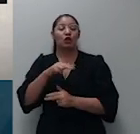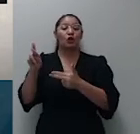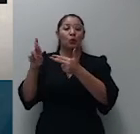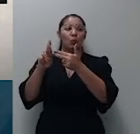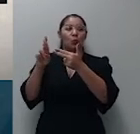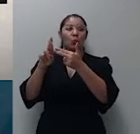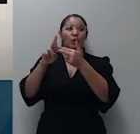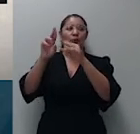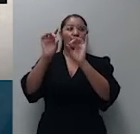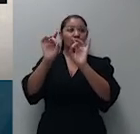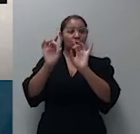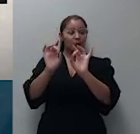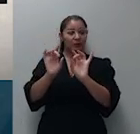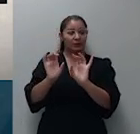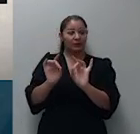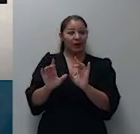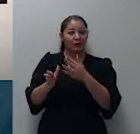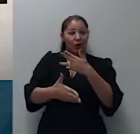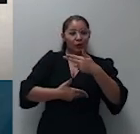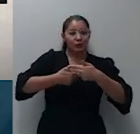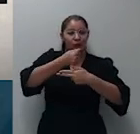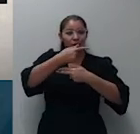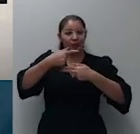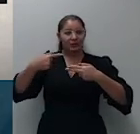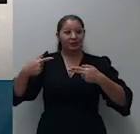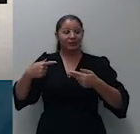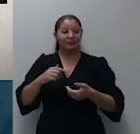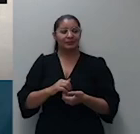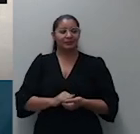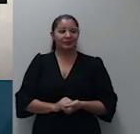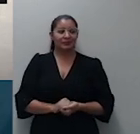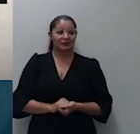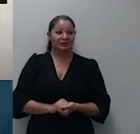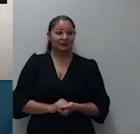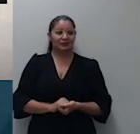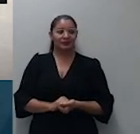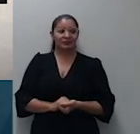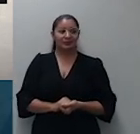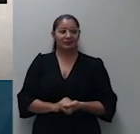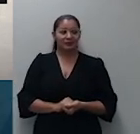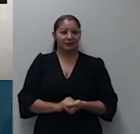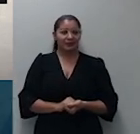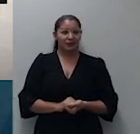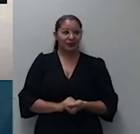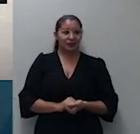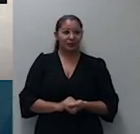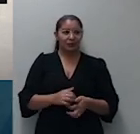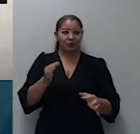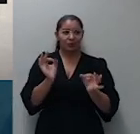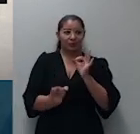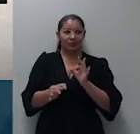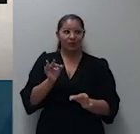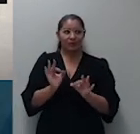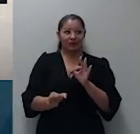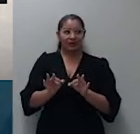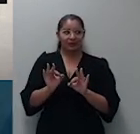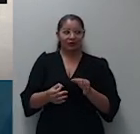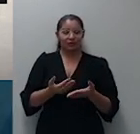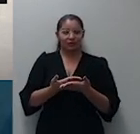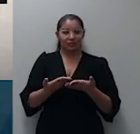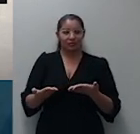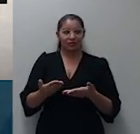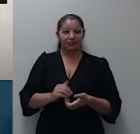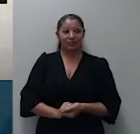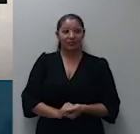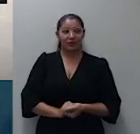trago precedentes nas folhas 5 e 6 do meu voto e por final digo de rigor portanto a manutenção da